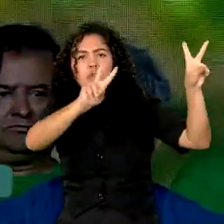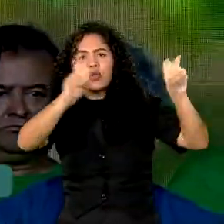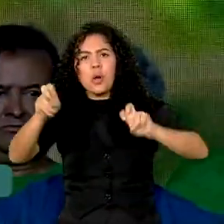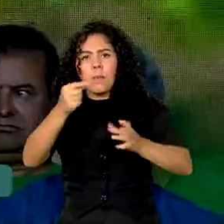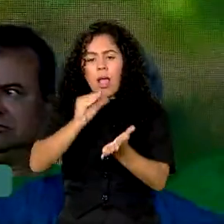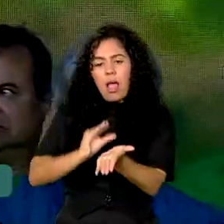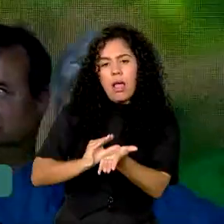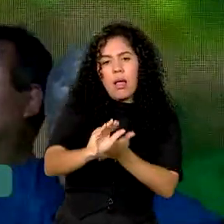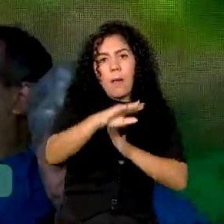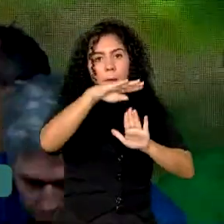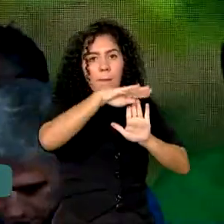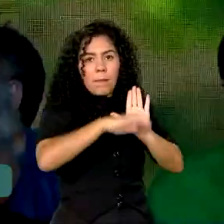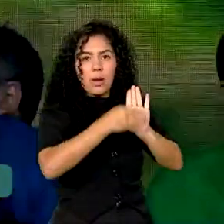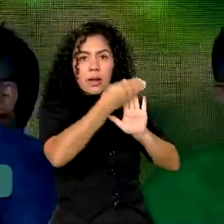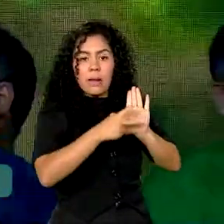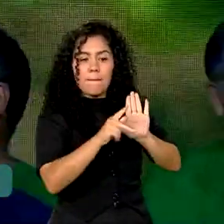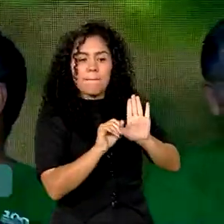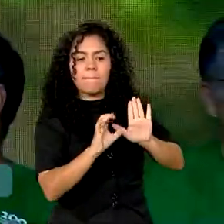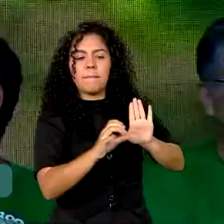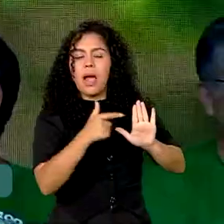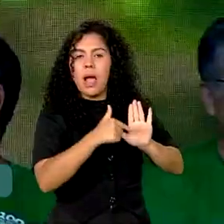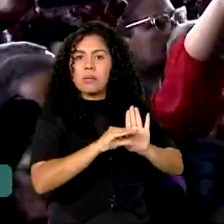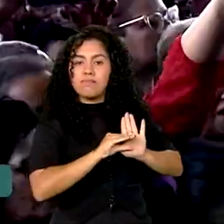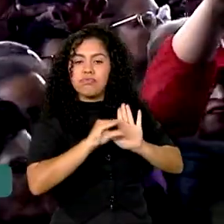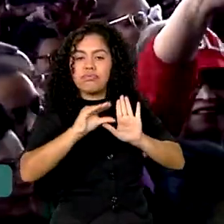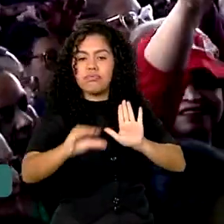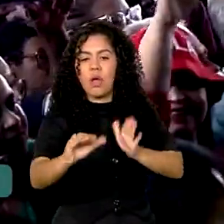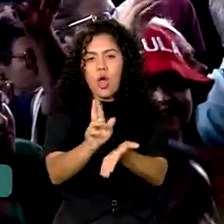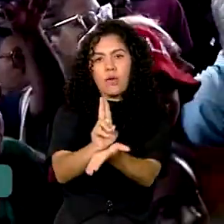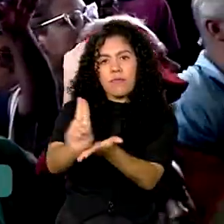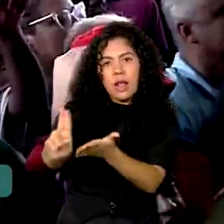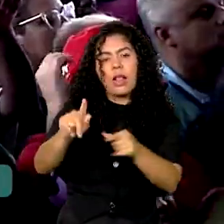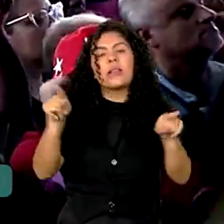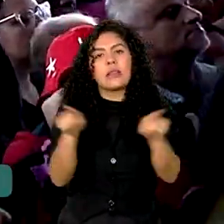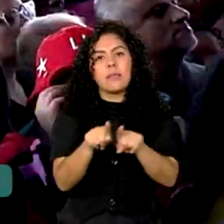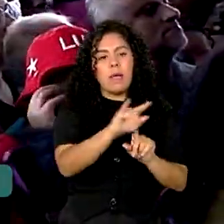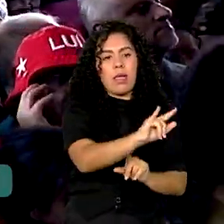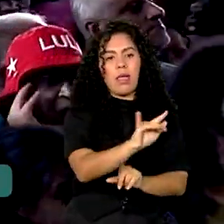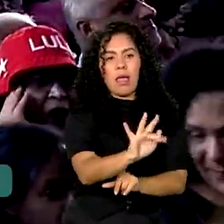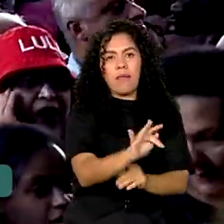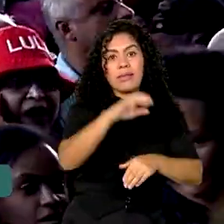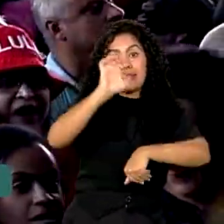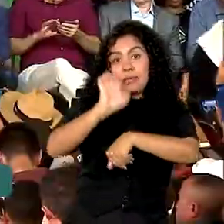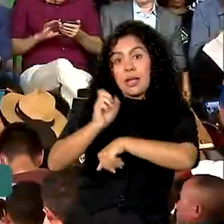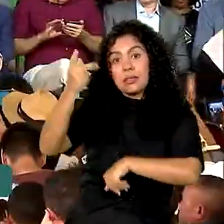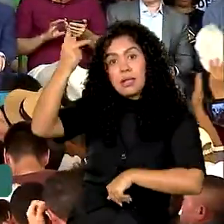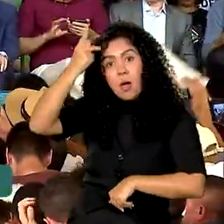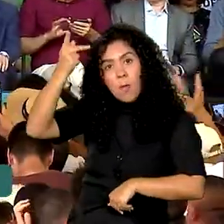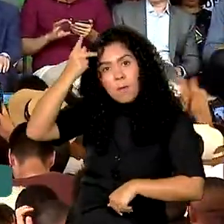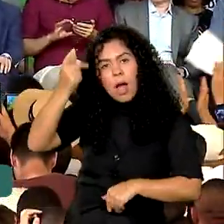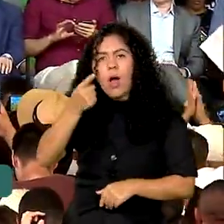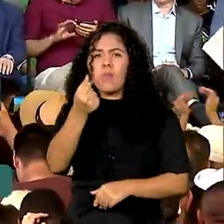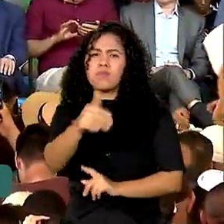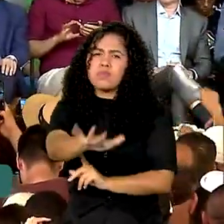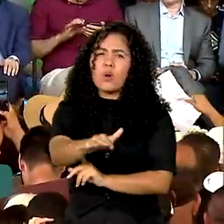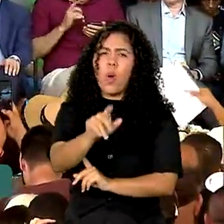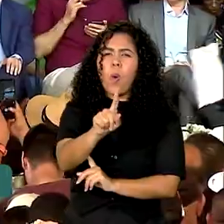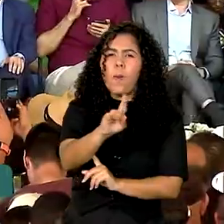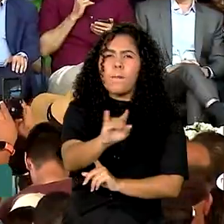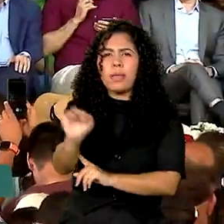Programa de Aceleração do Crescimento, para as universidades e institutos federais em São Paulo, que chegam perto de R 1 bilhão,